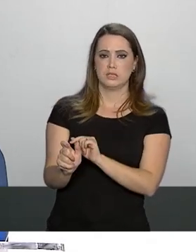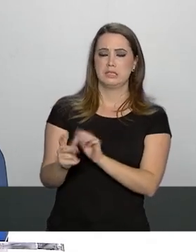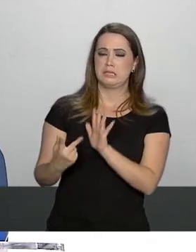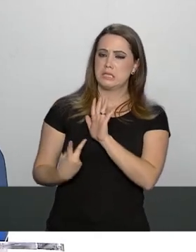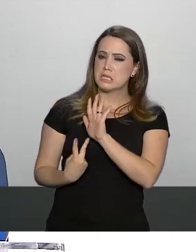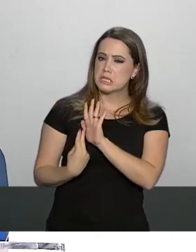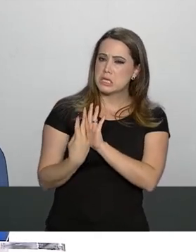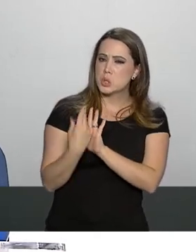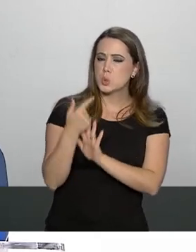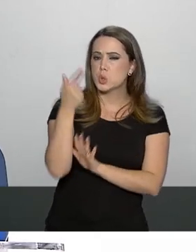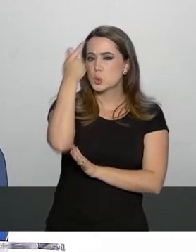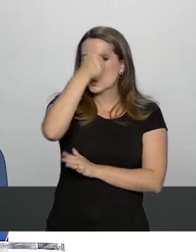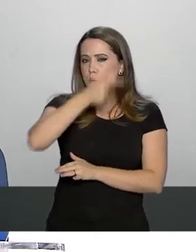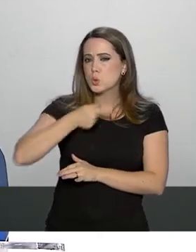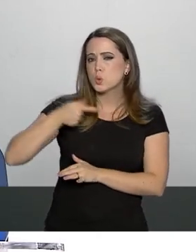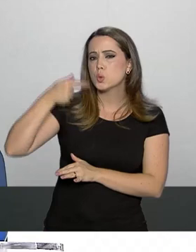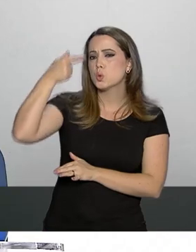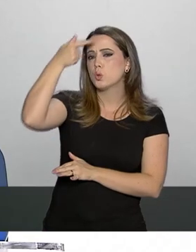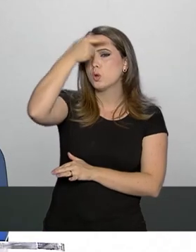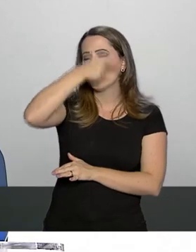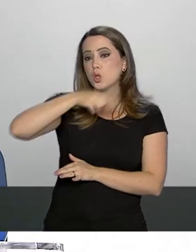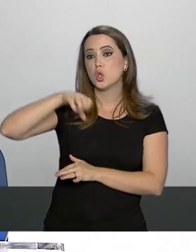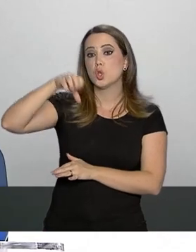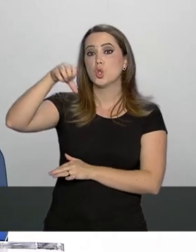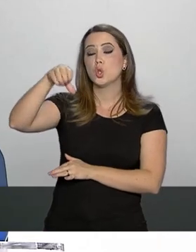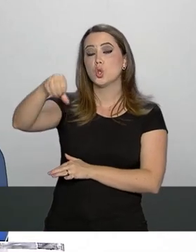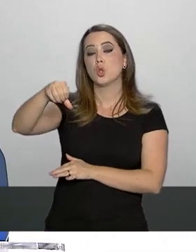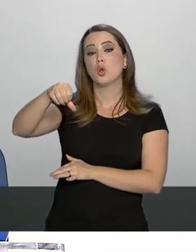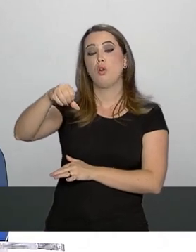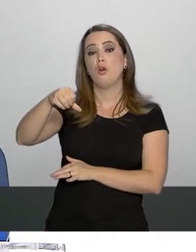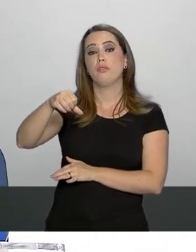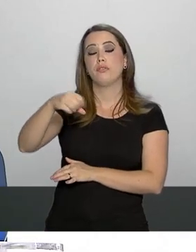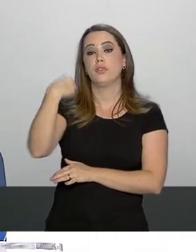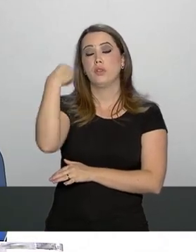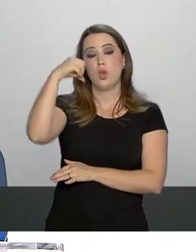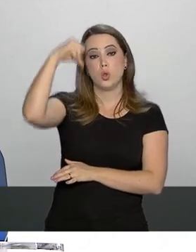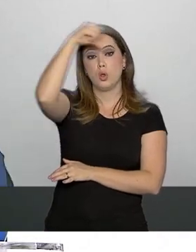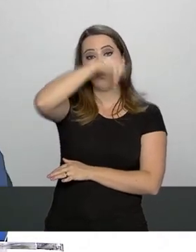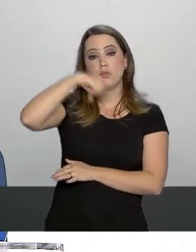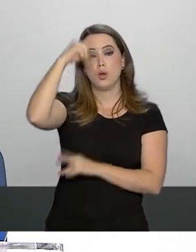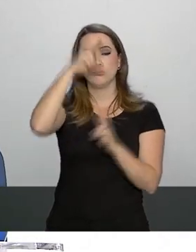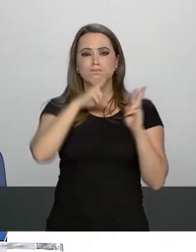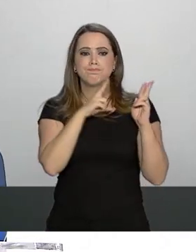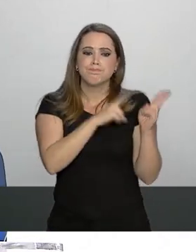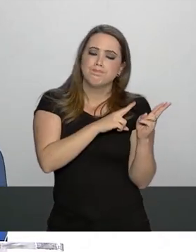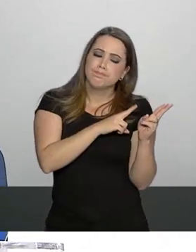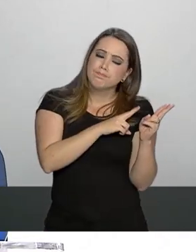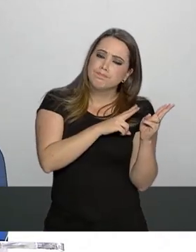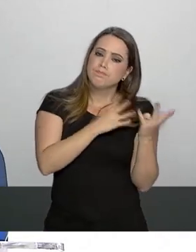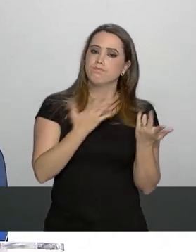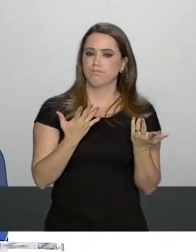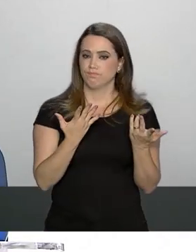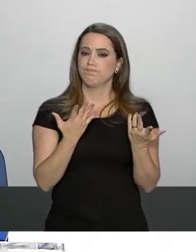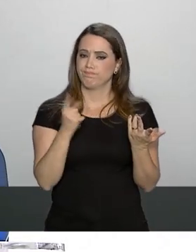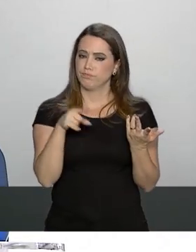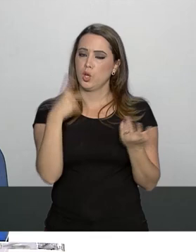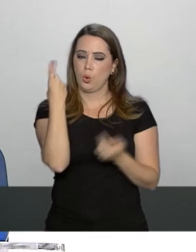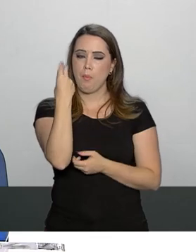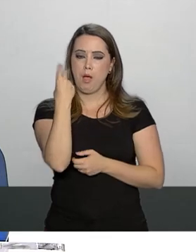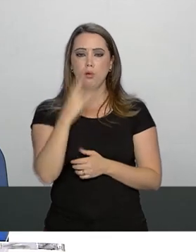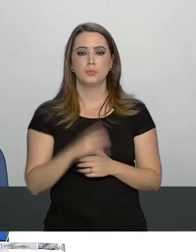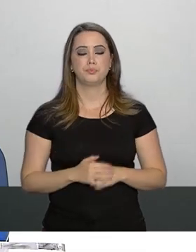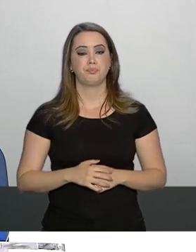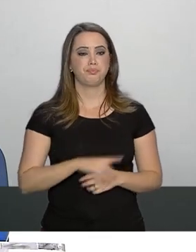cirurgia de 7 horas com 9 horas de sedação. Boa tarde. Portavoz Eliane Gonçalves da Rádio Nacional. Tenho três